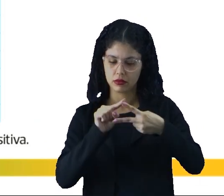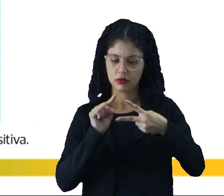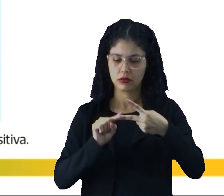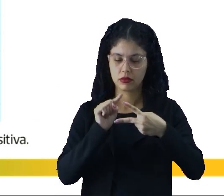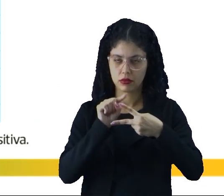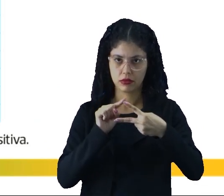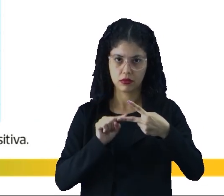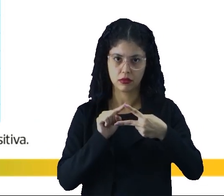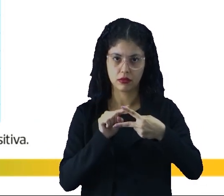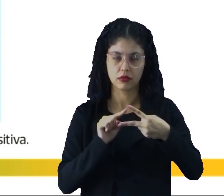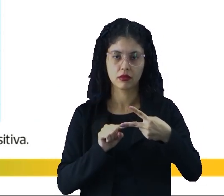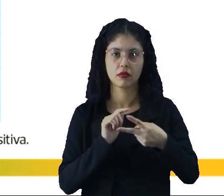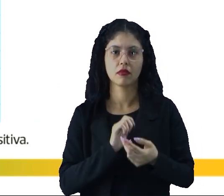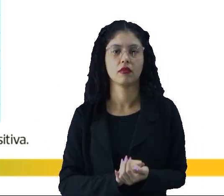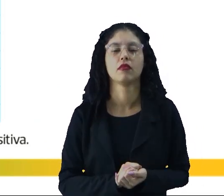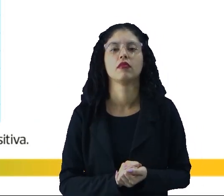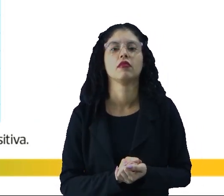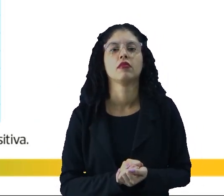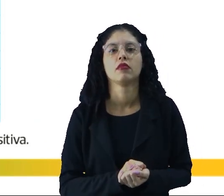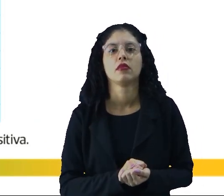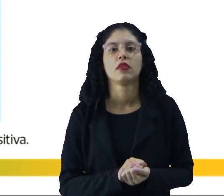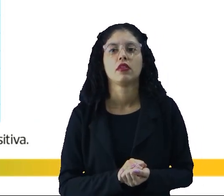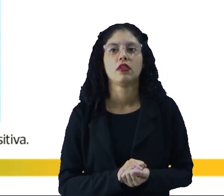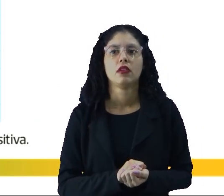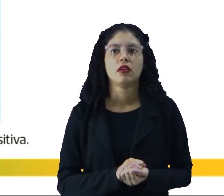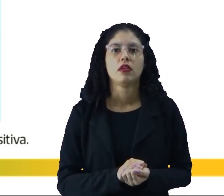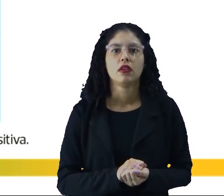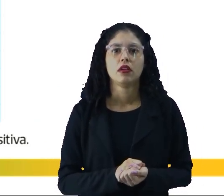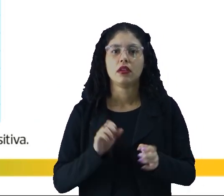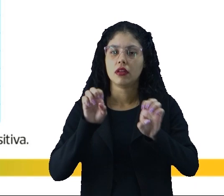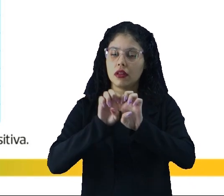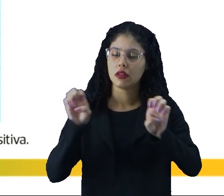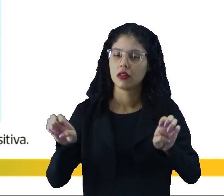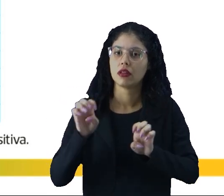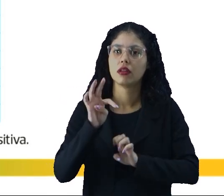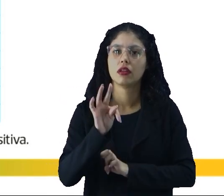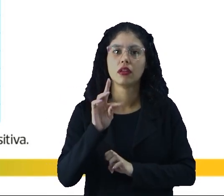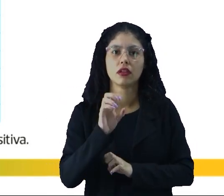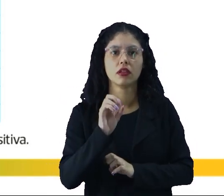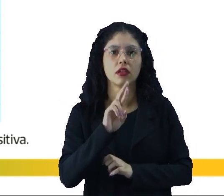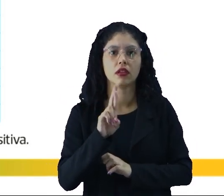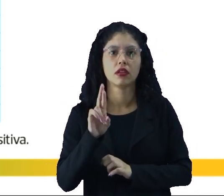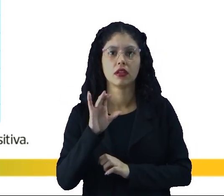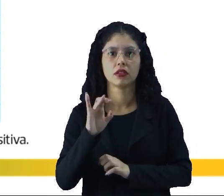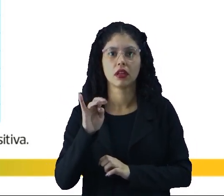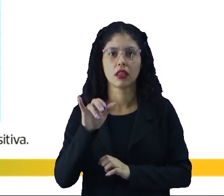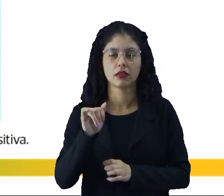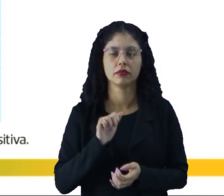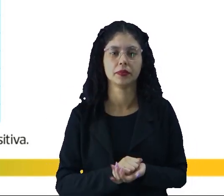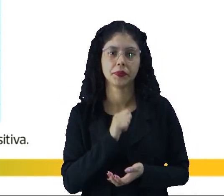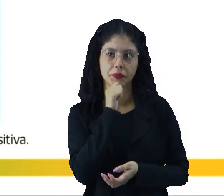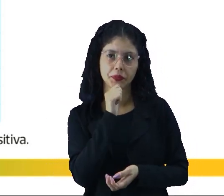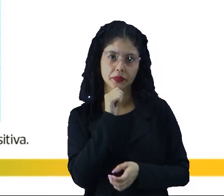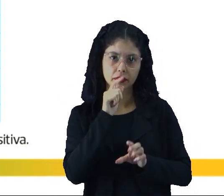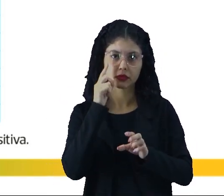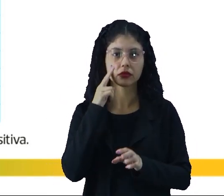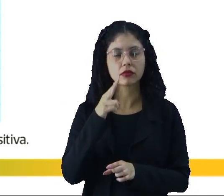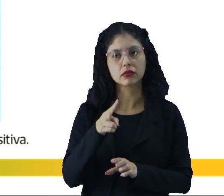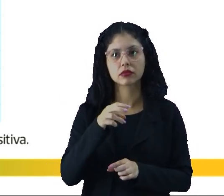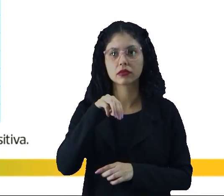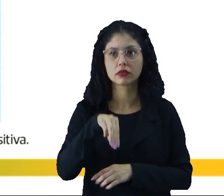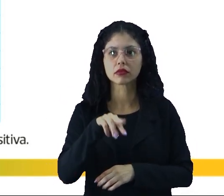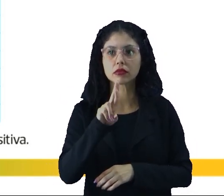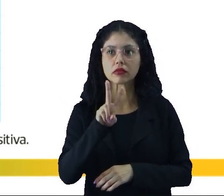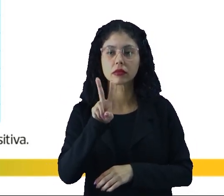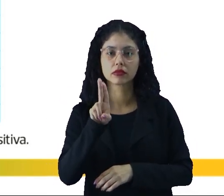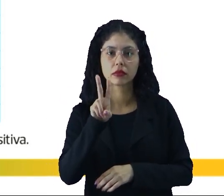duas funções horárias e mais uma equação que nós chamamos de equação de Torricelli. Vamos ver aqui o gráfico, então,